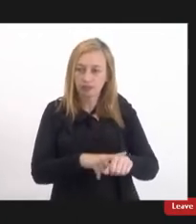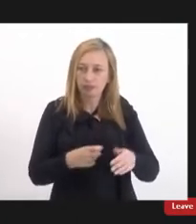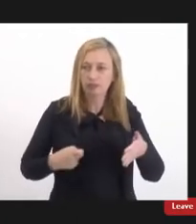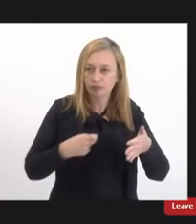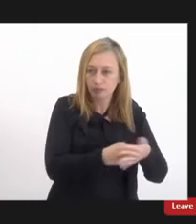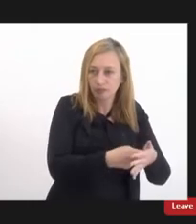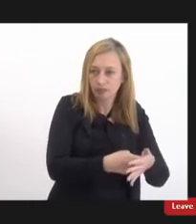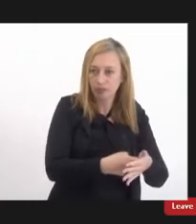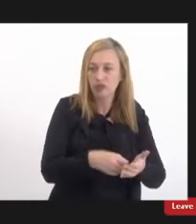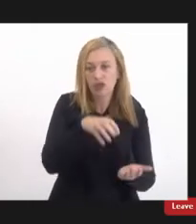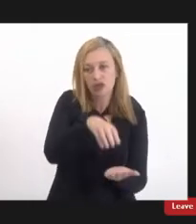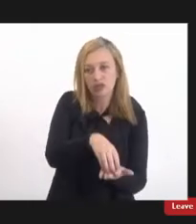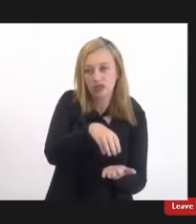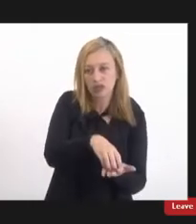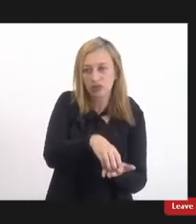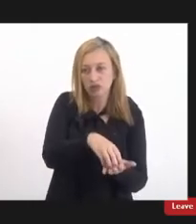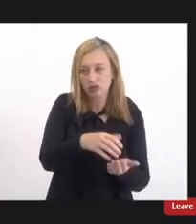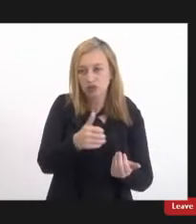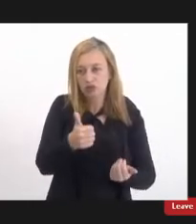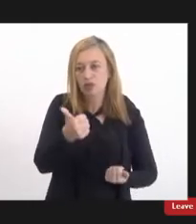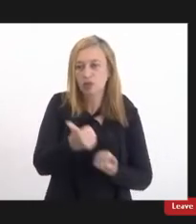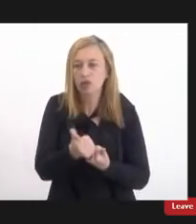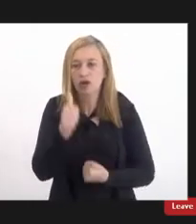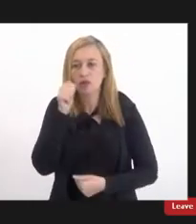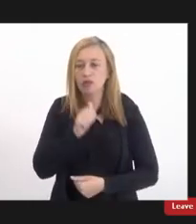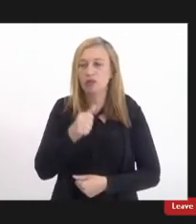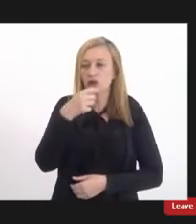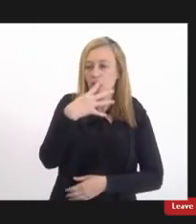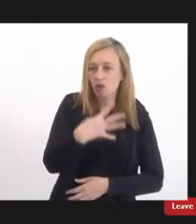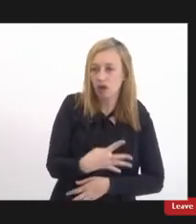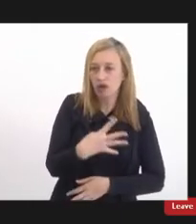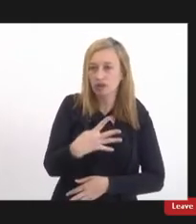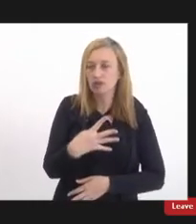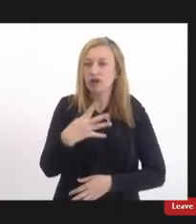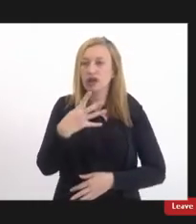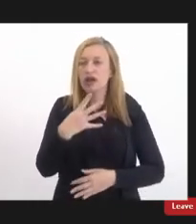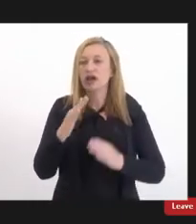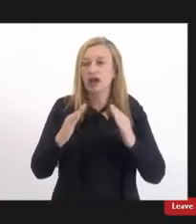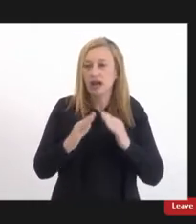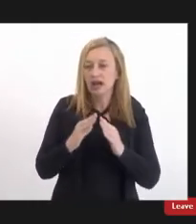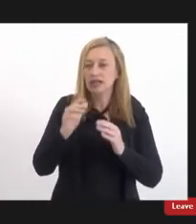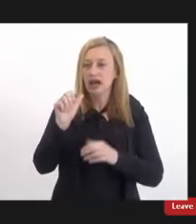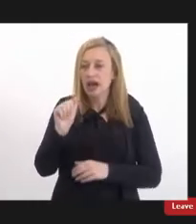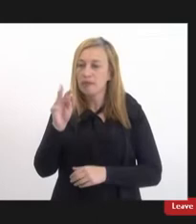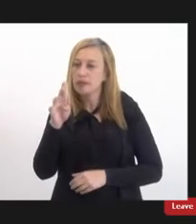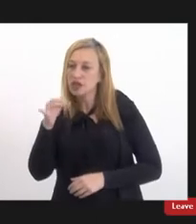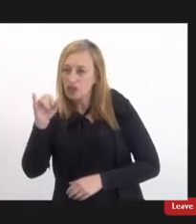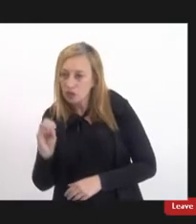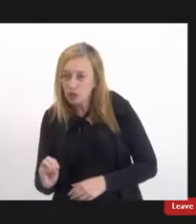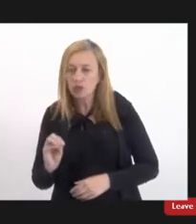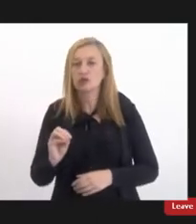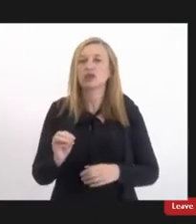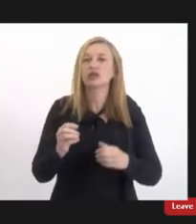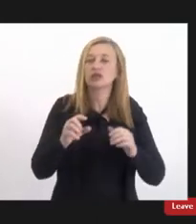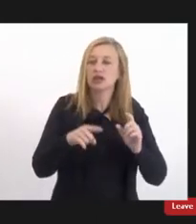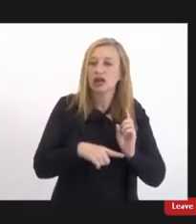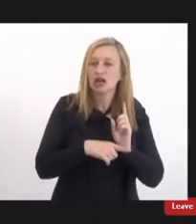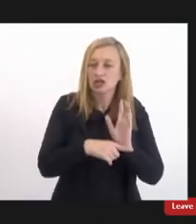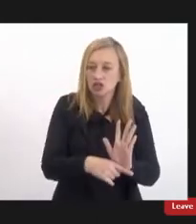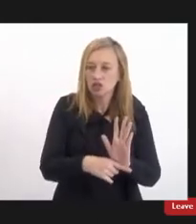centro de atendimento a mulher 4 casa-abrigo 5 centro de referência da assistência social